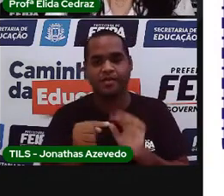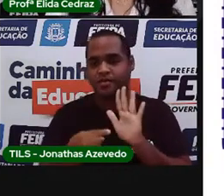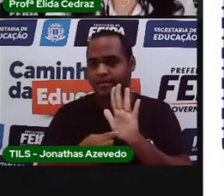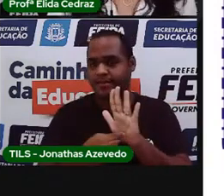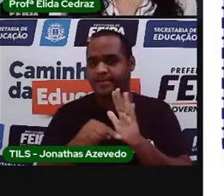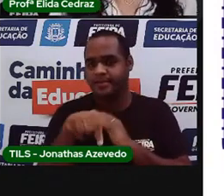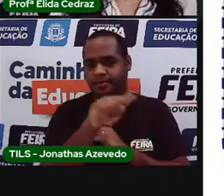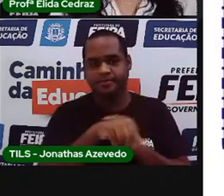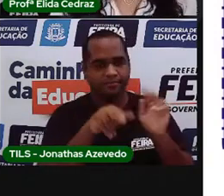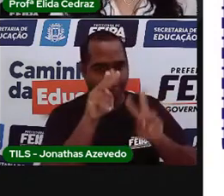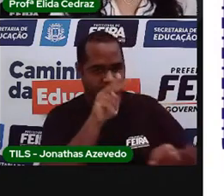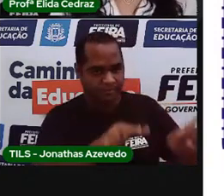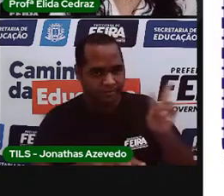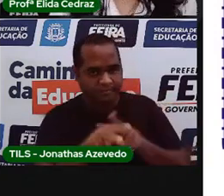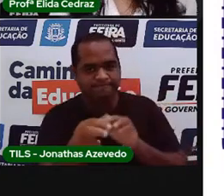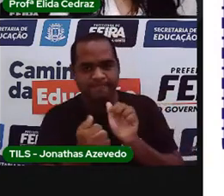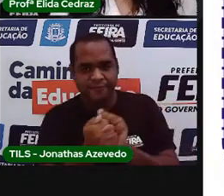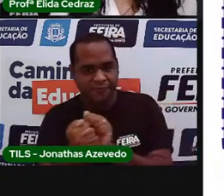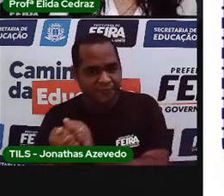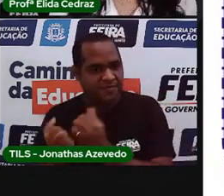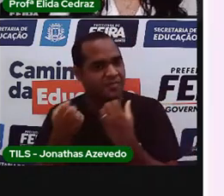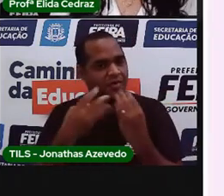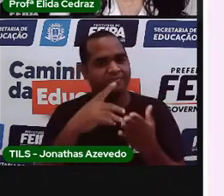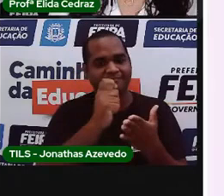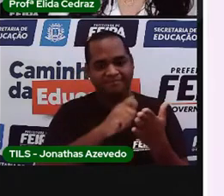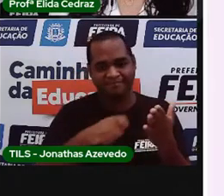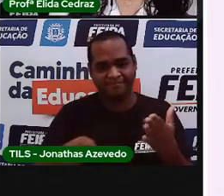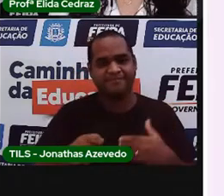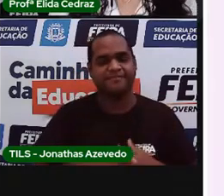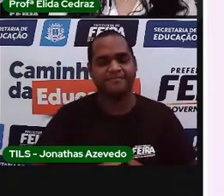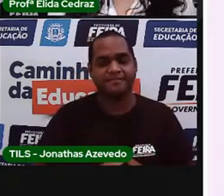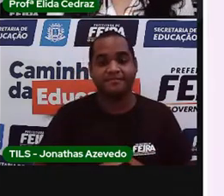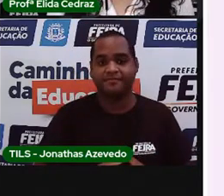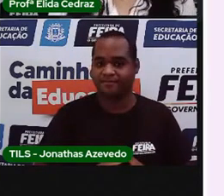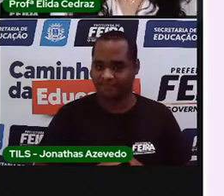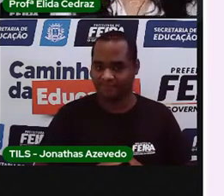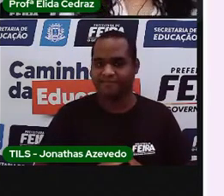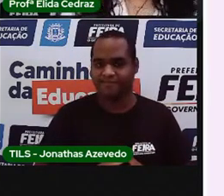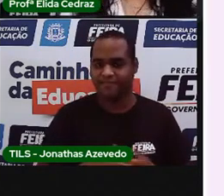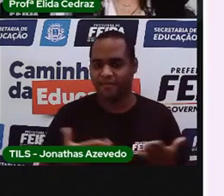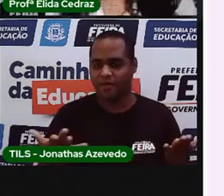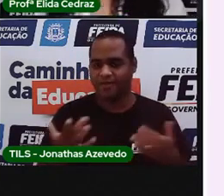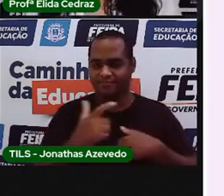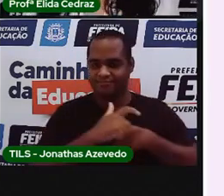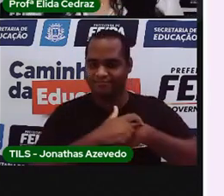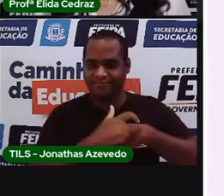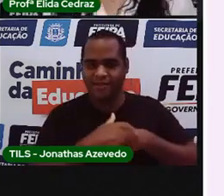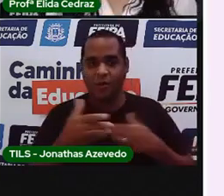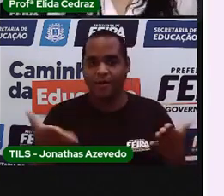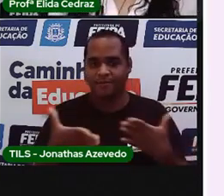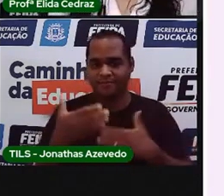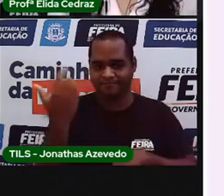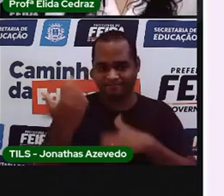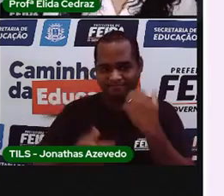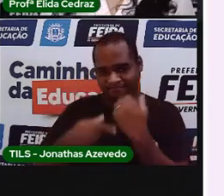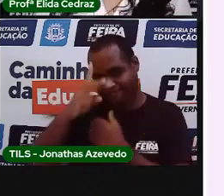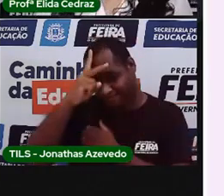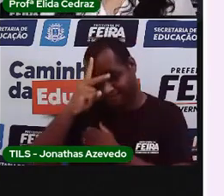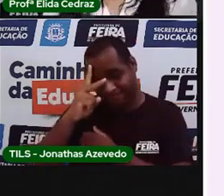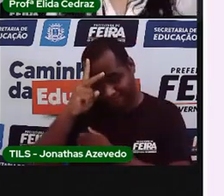leituras e em todas as nossas escritas. E agora, a hora da história.